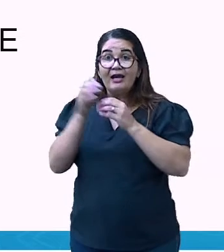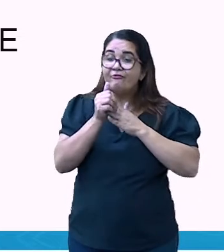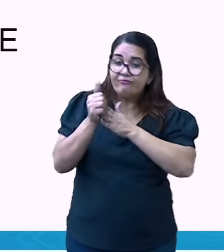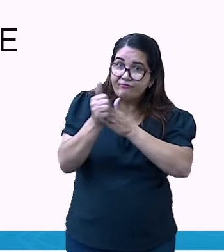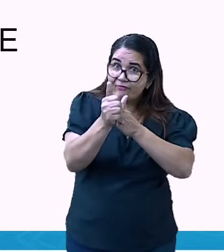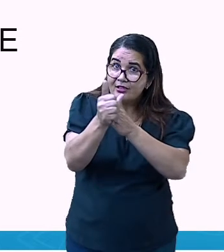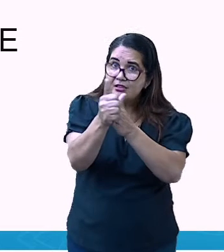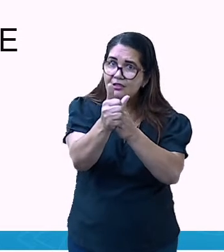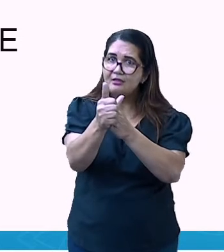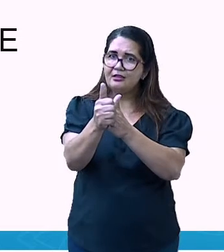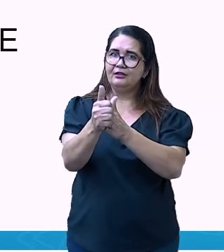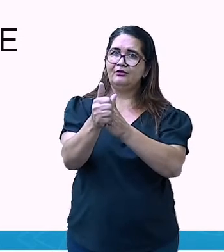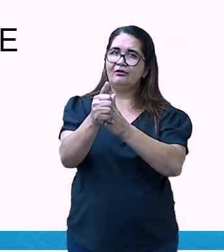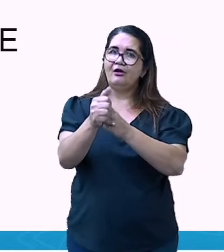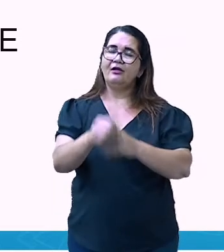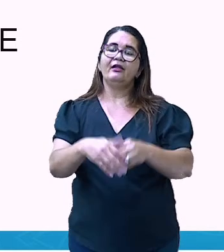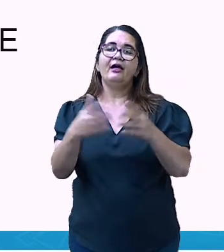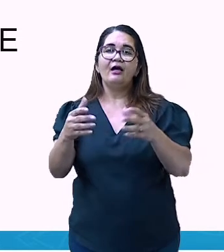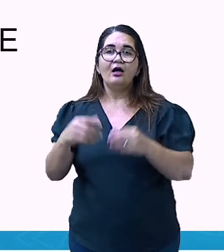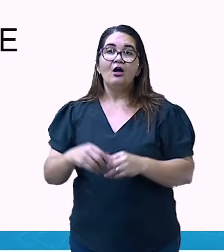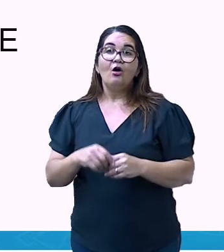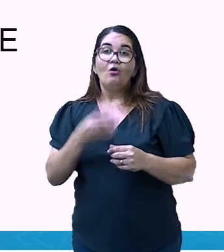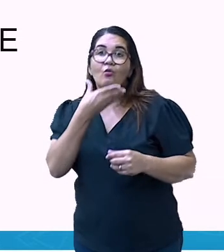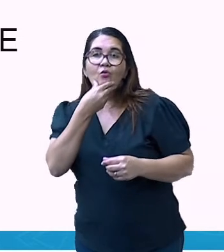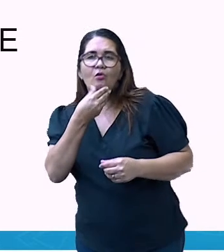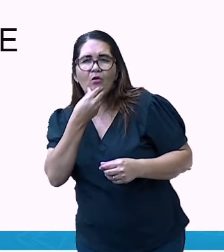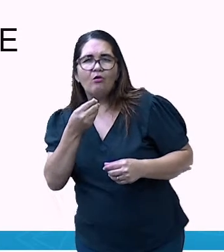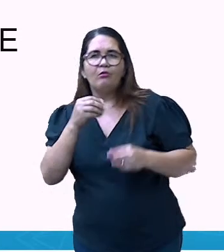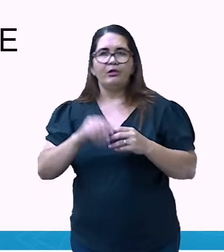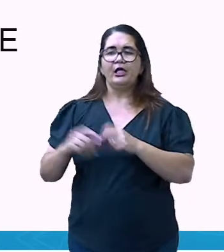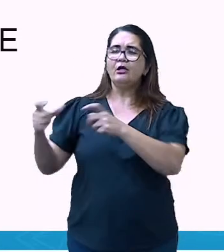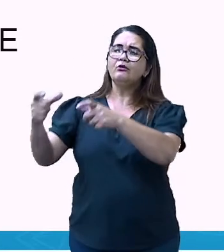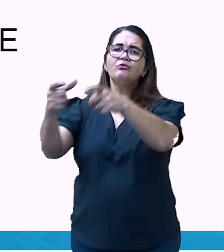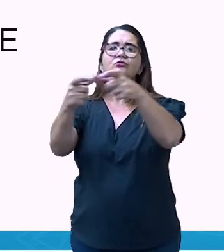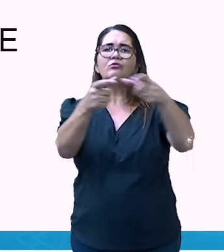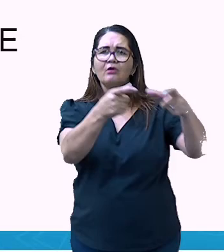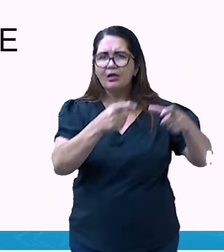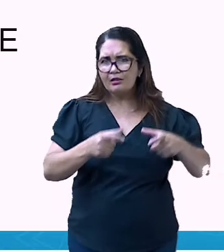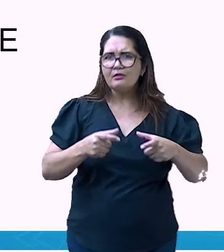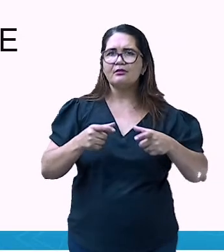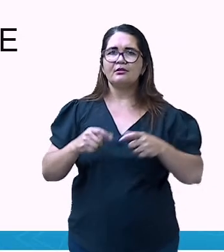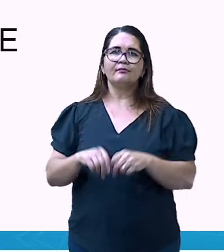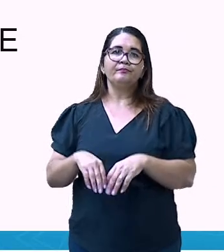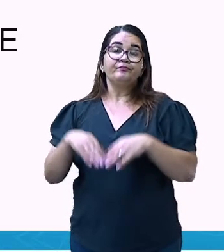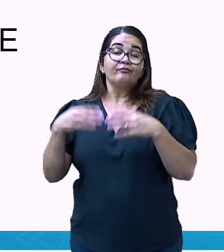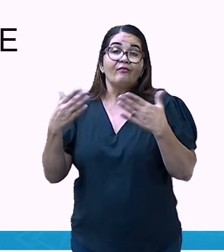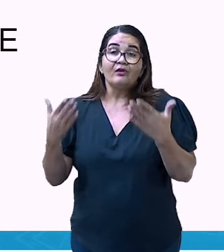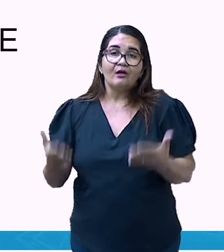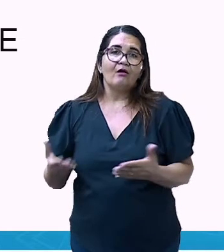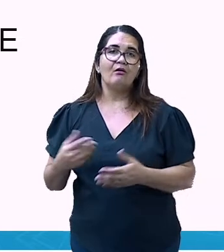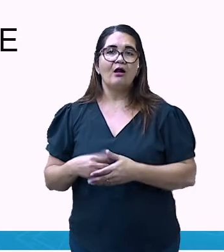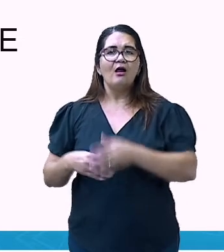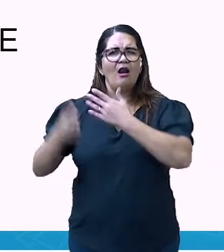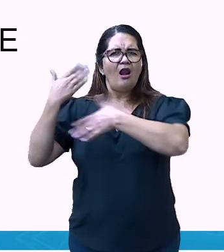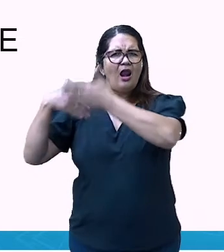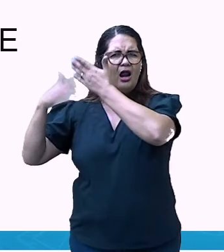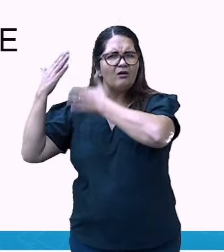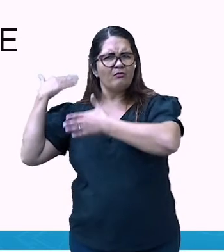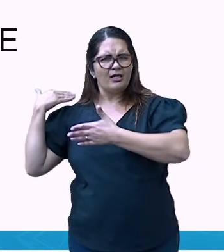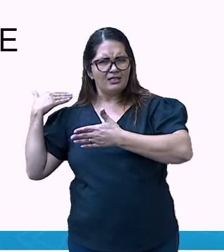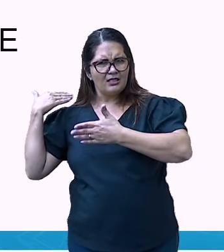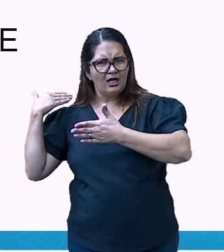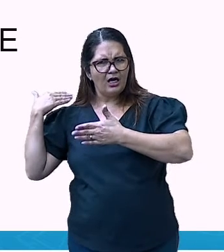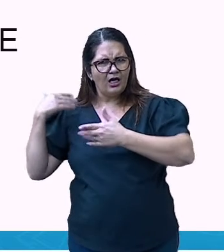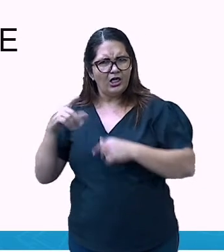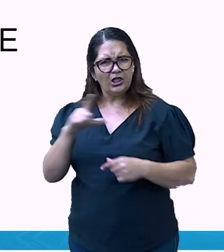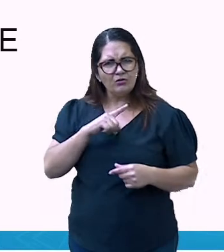ela é, ela no início da sua criação, quando ela começou a ser usada, ela não era tão evoluída e